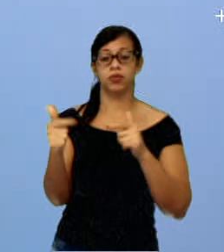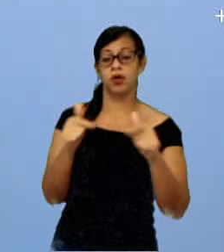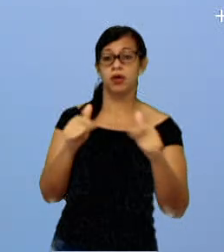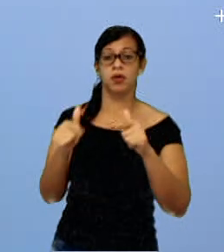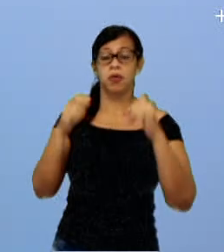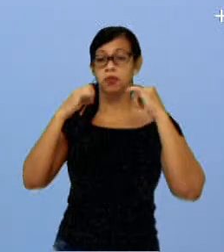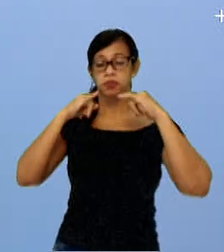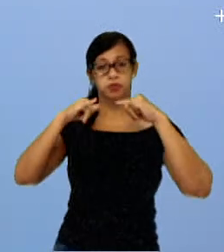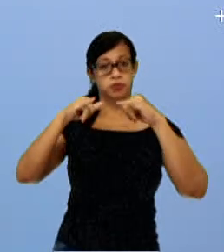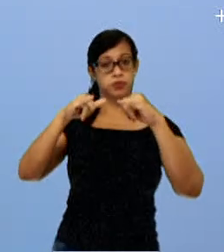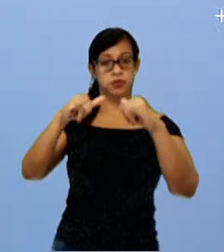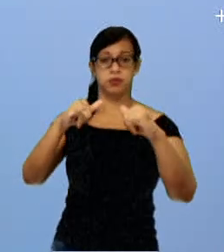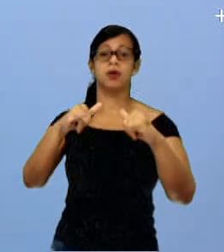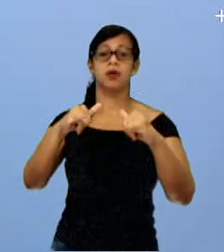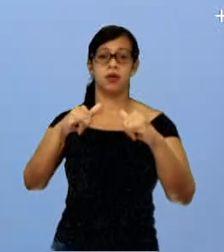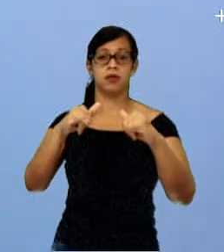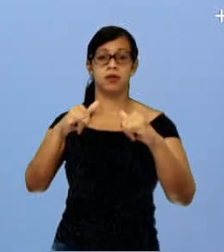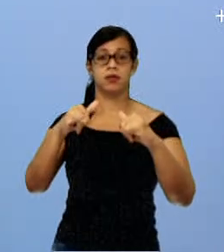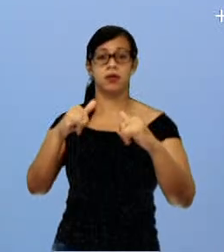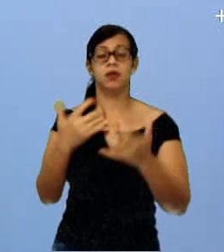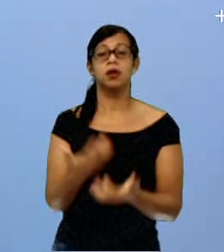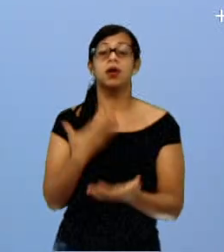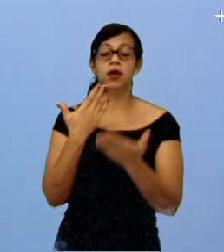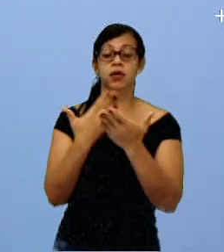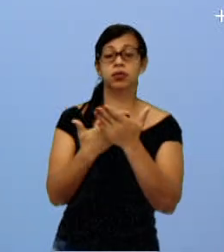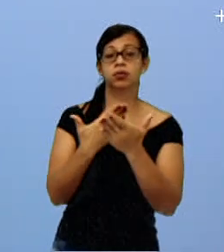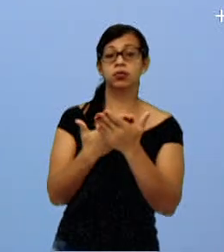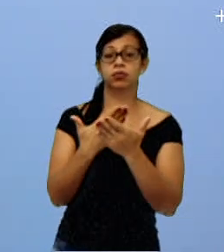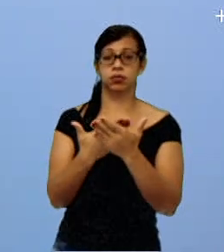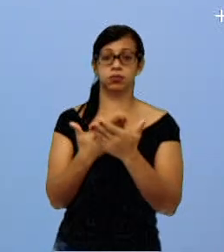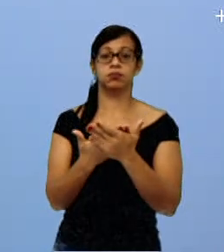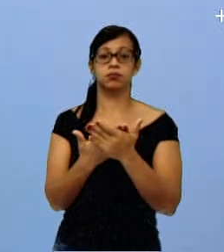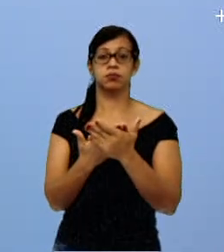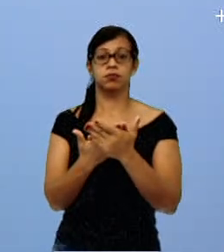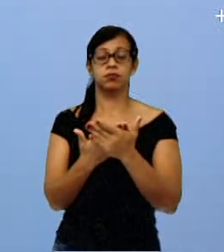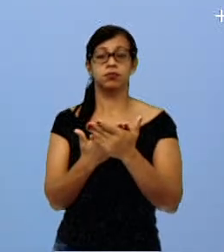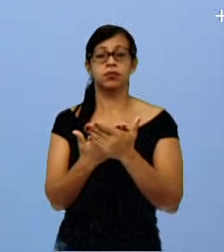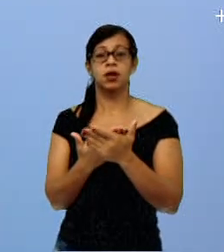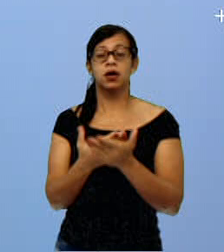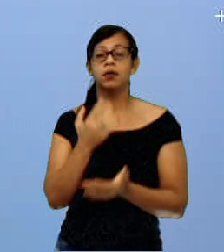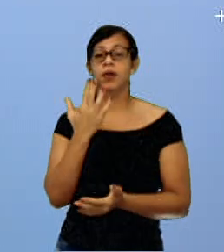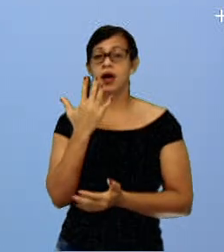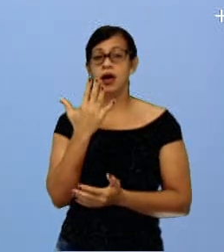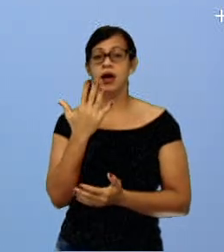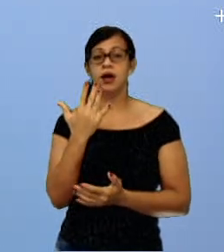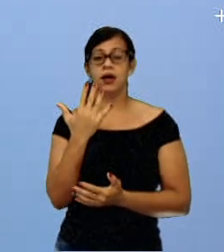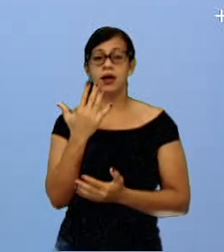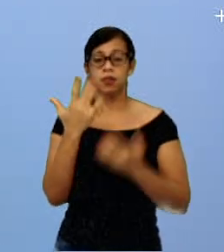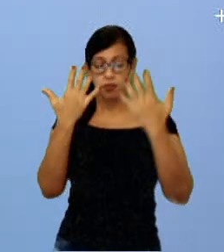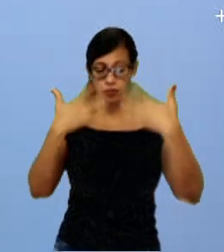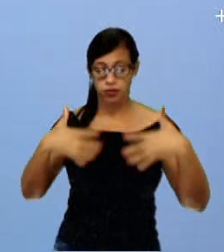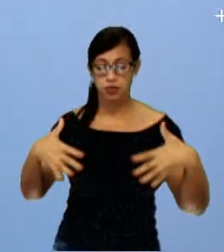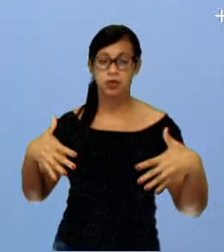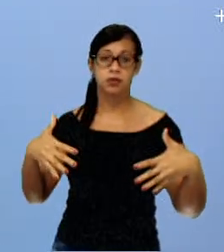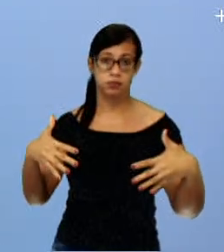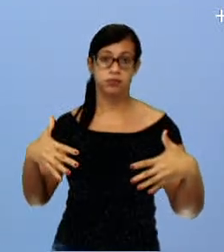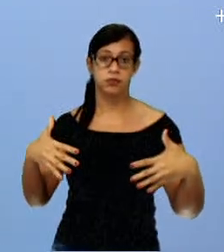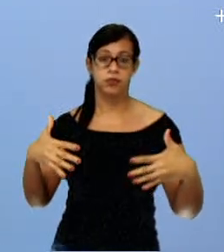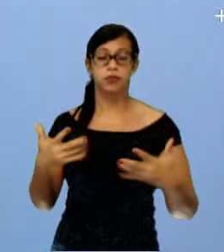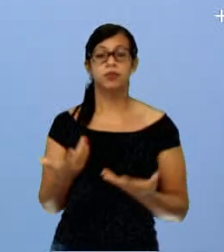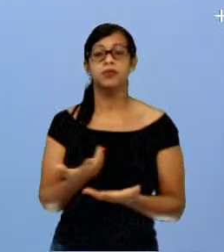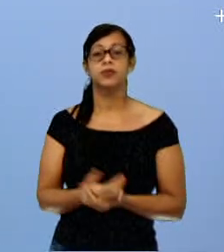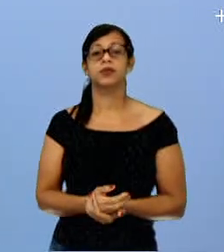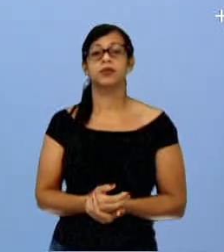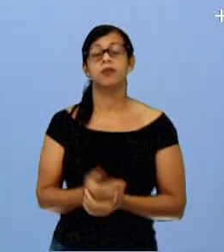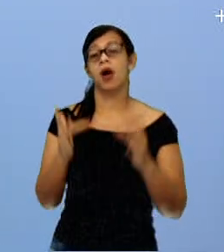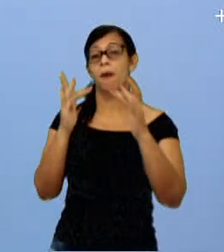elas costumam estudar a Harmonia Complementar, Harmonia Análoga. Então, as cores para saber mais ou menos o que combinar, principalmente na